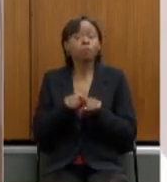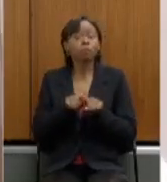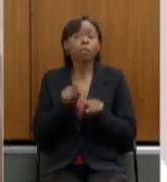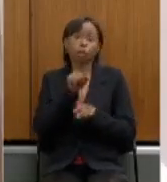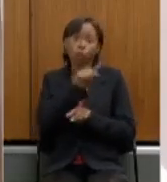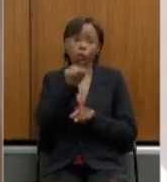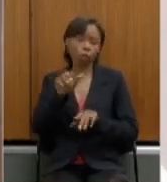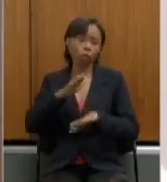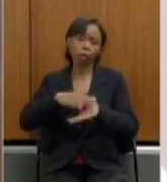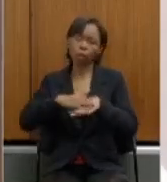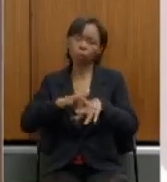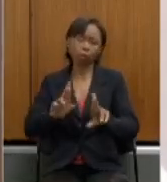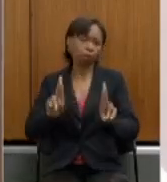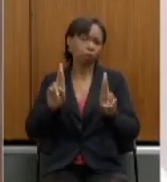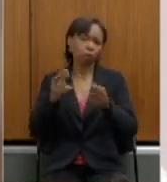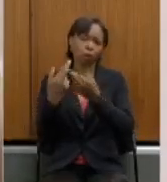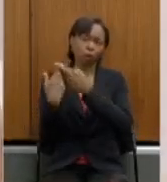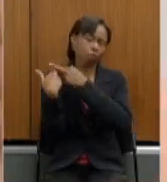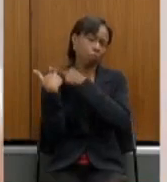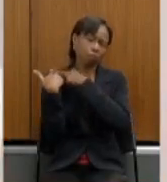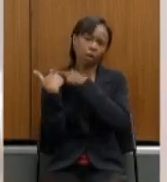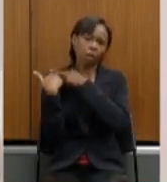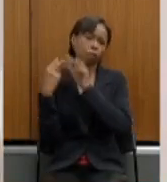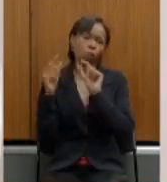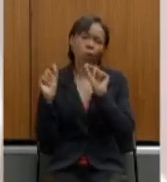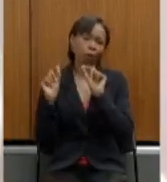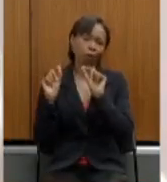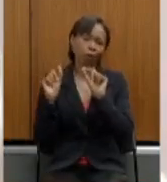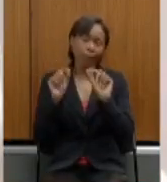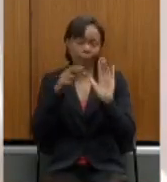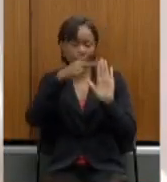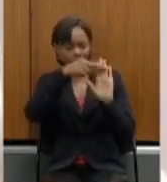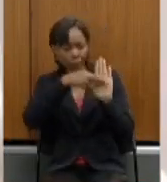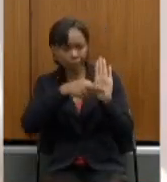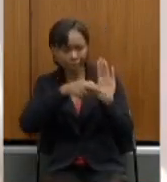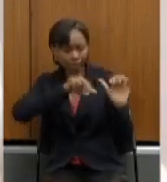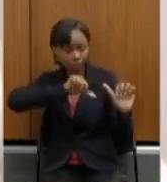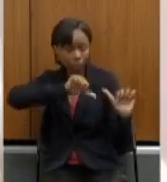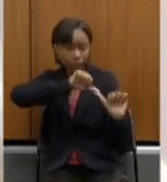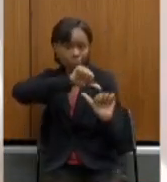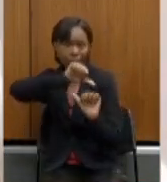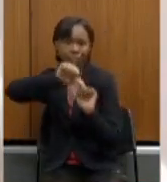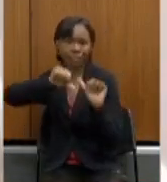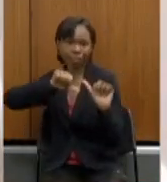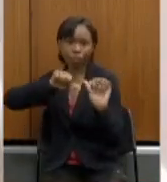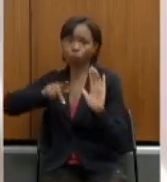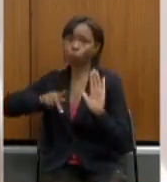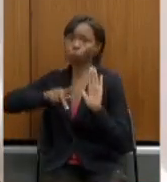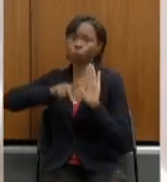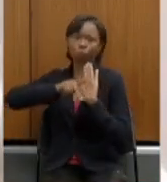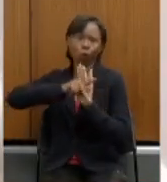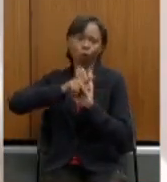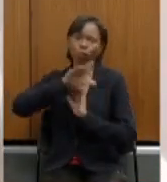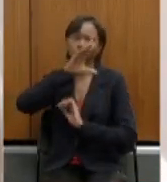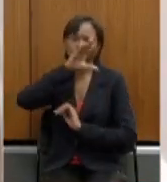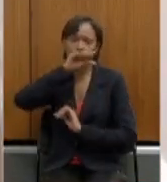senhores a fazer as regras de transição para os seus próprios servidores,